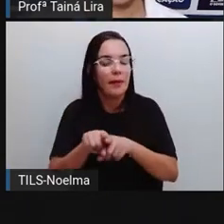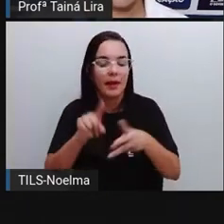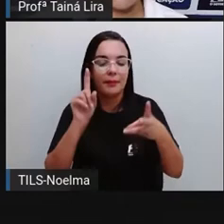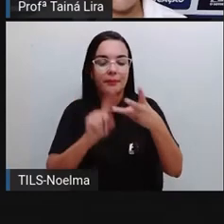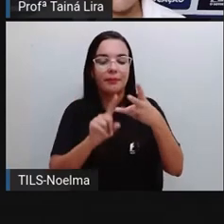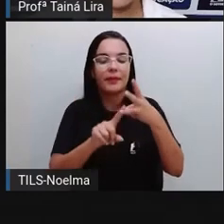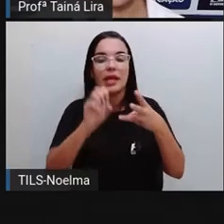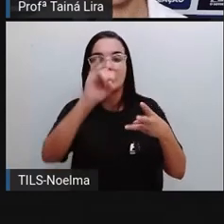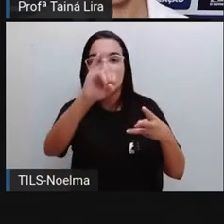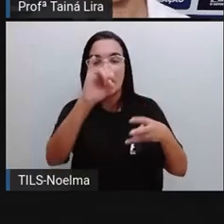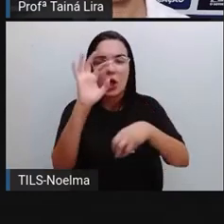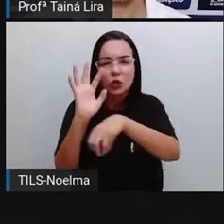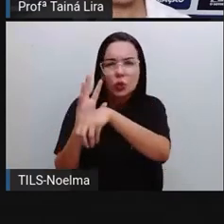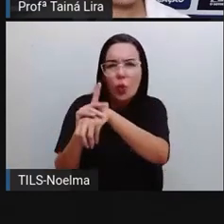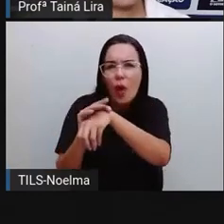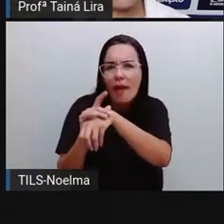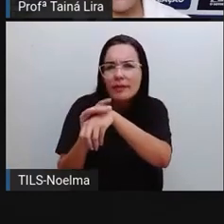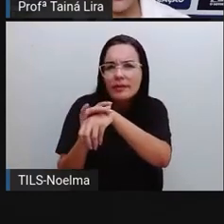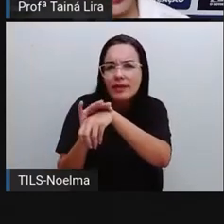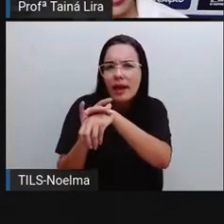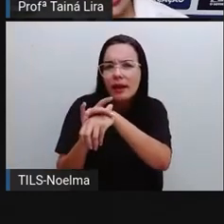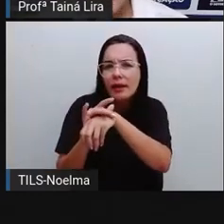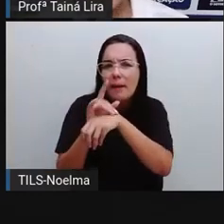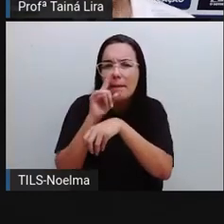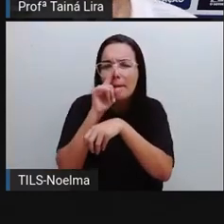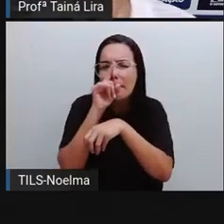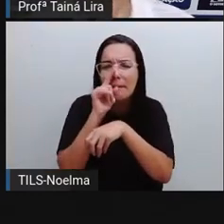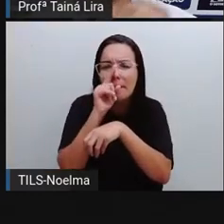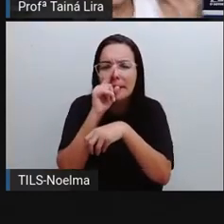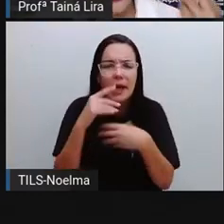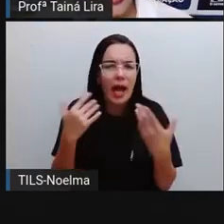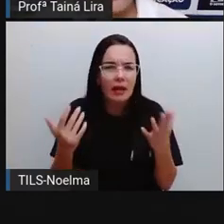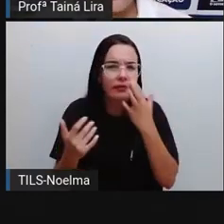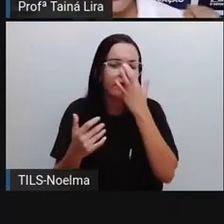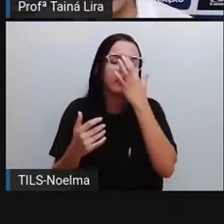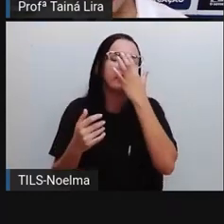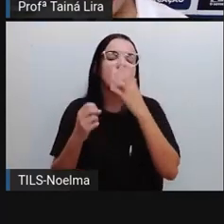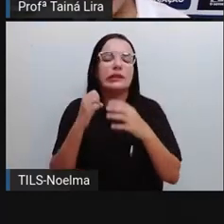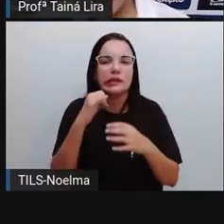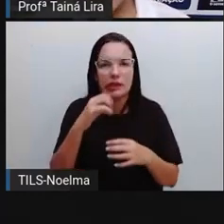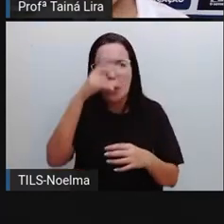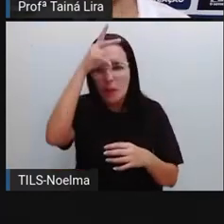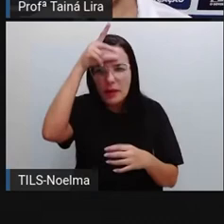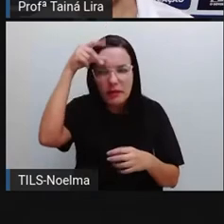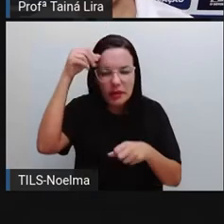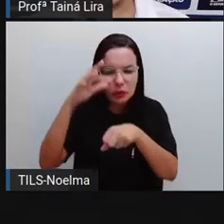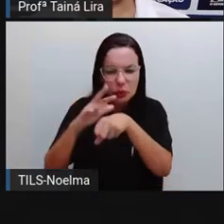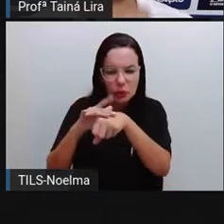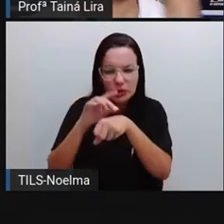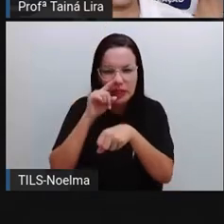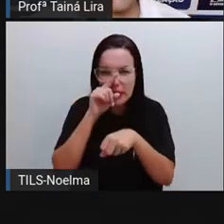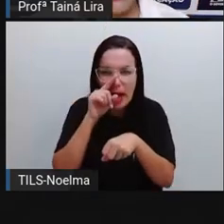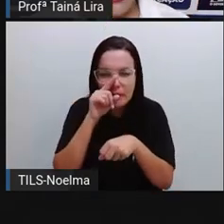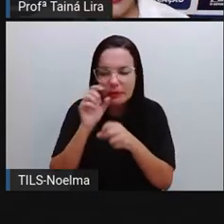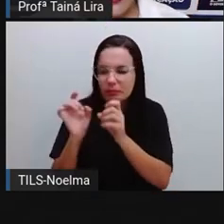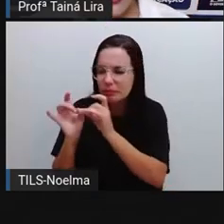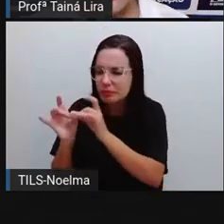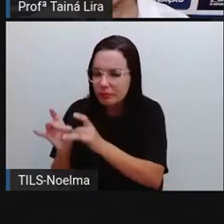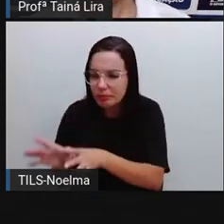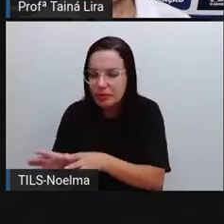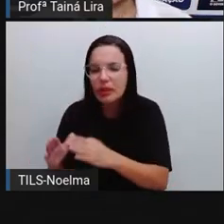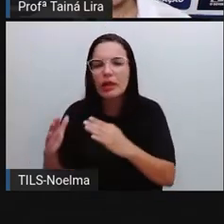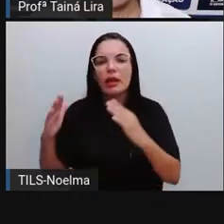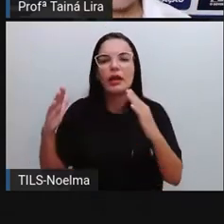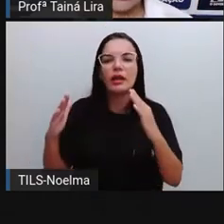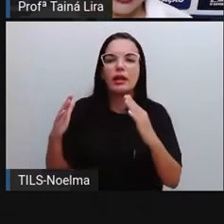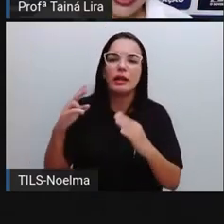exemplo, uma doença onde ele precise realmente deixar o cargo para se tratar, tá?